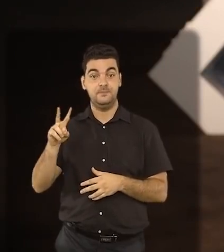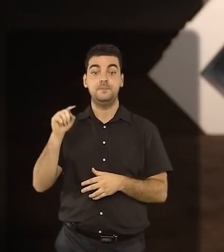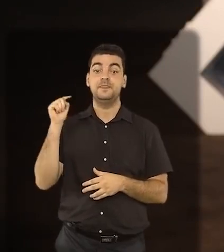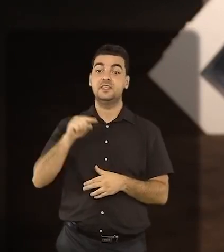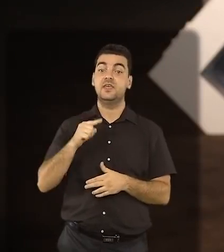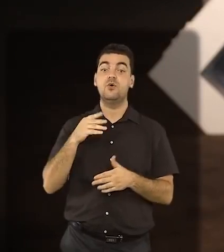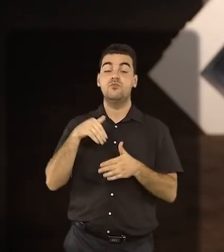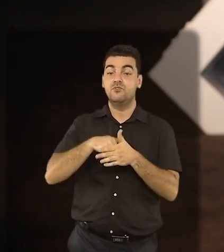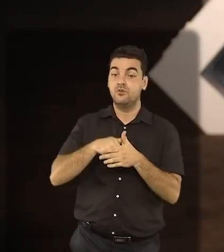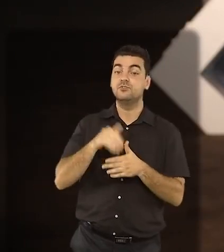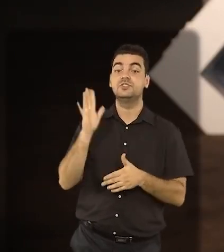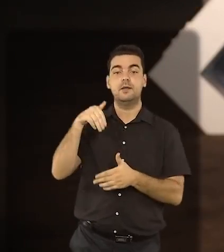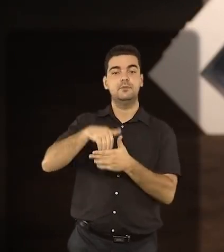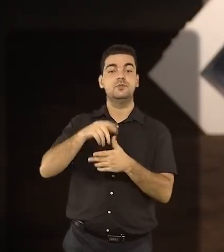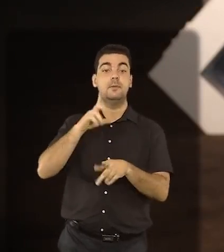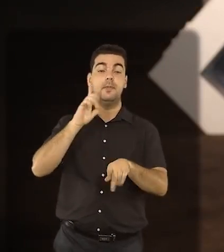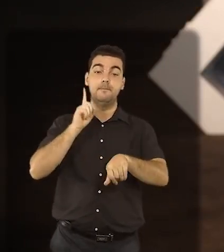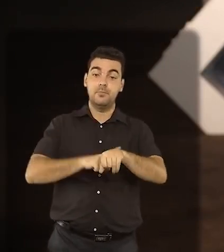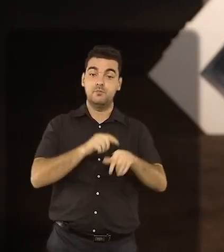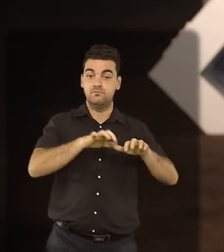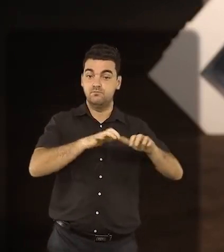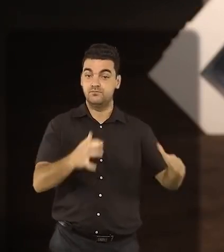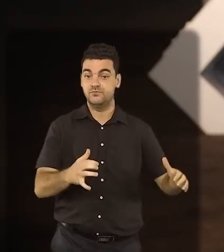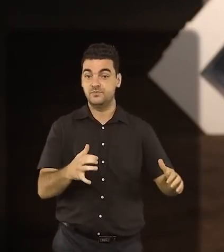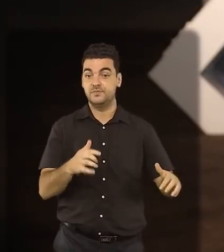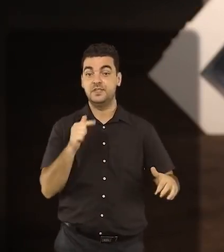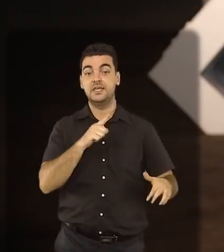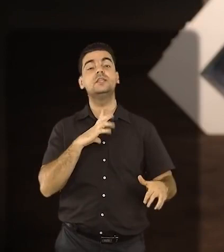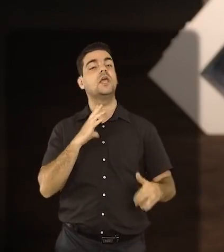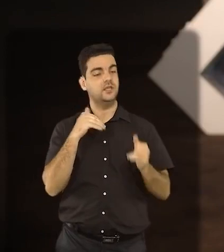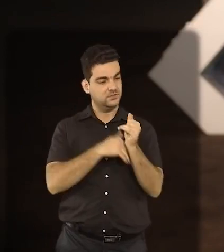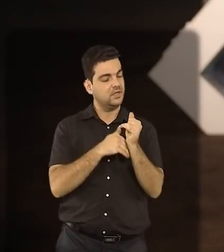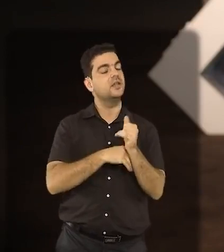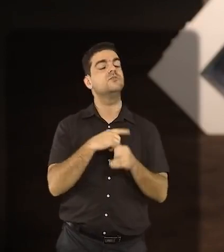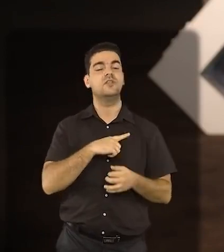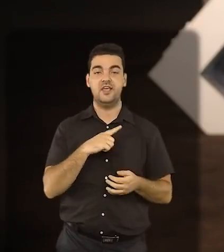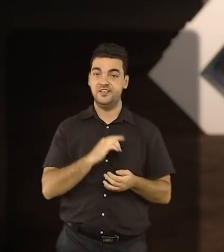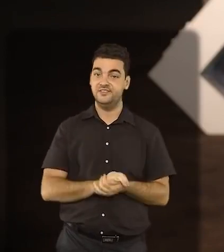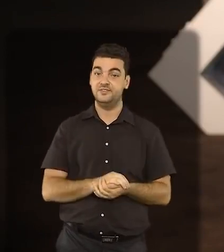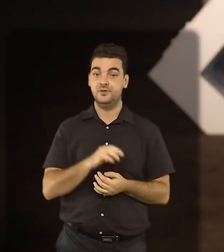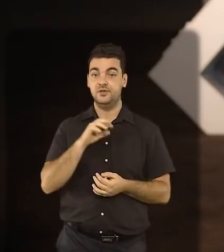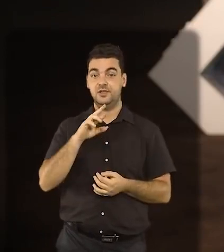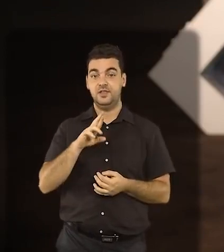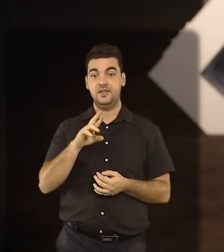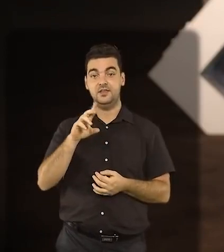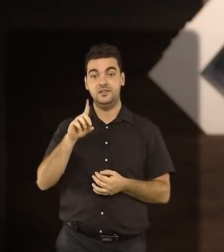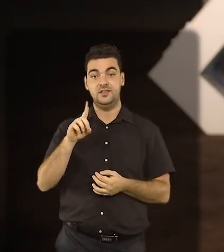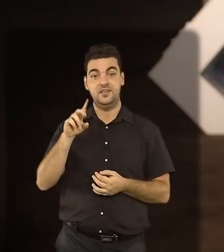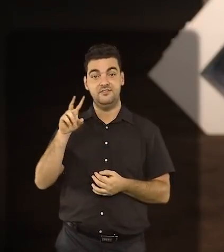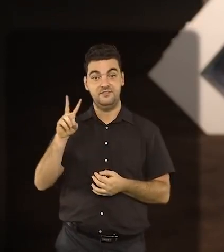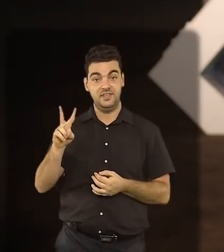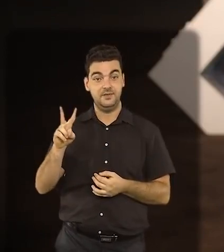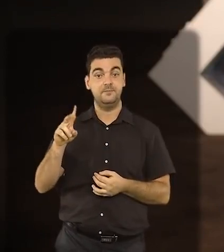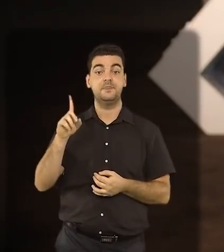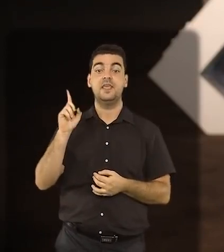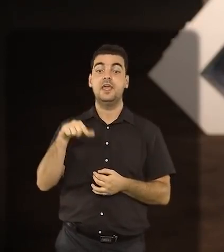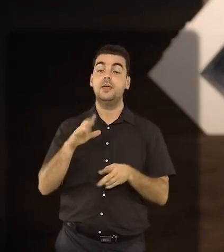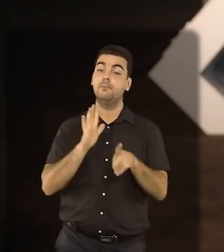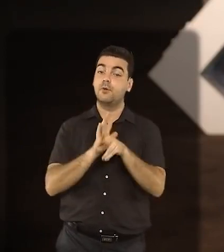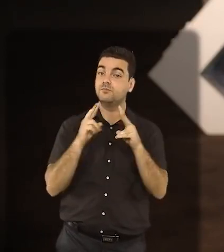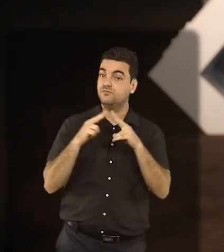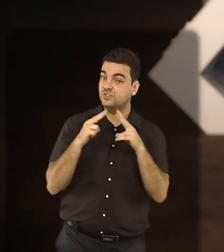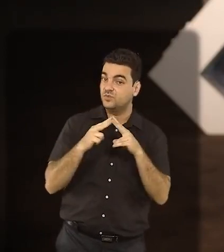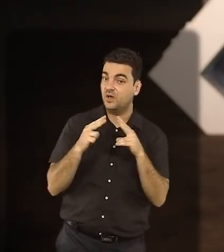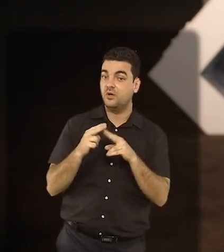digitado pelo eleitor na urna sem violar o sigilo. O RDV é a versão digital